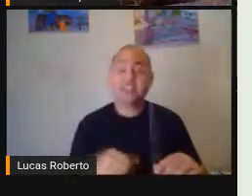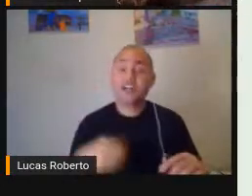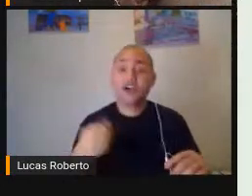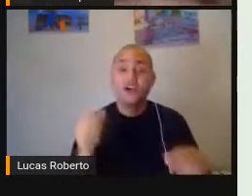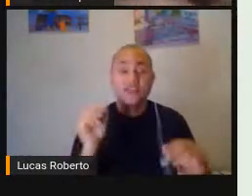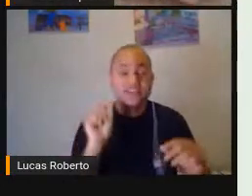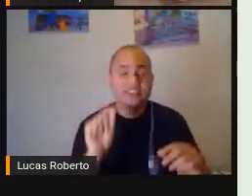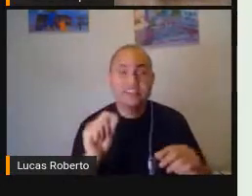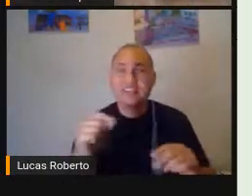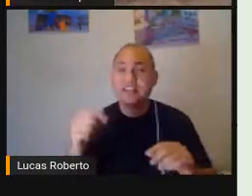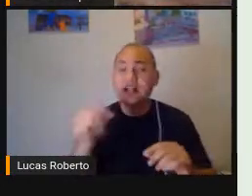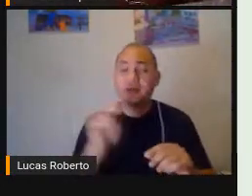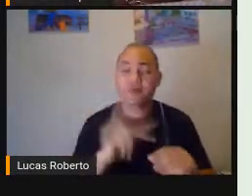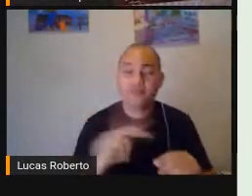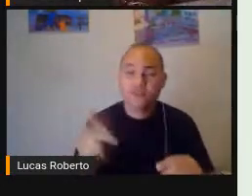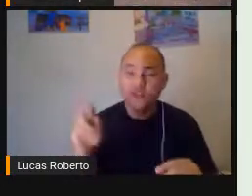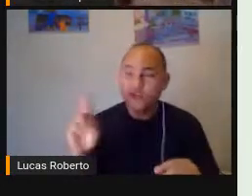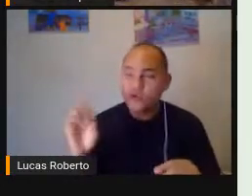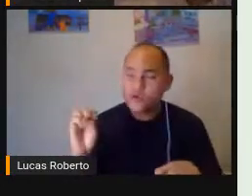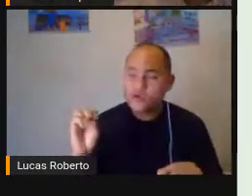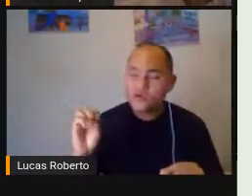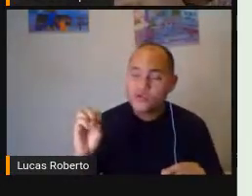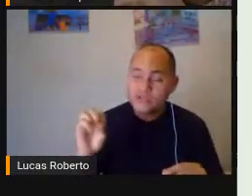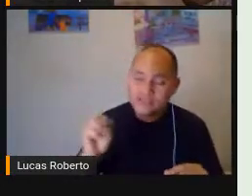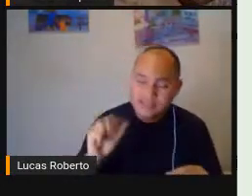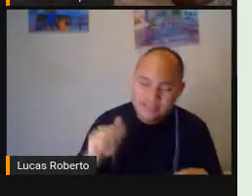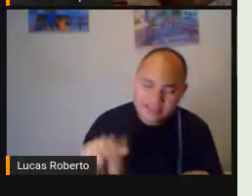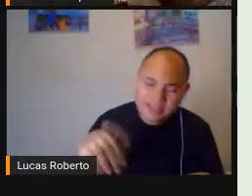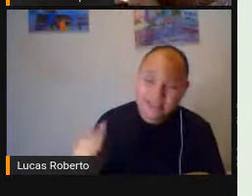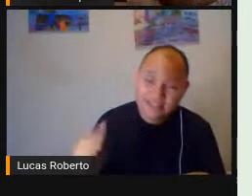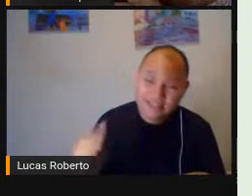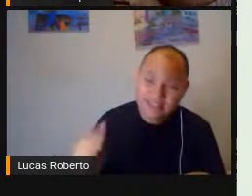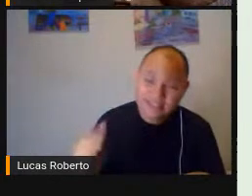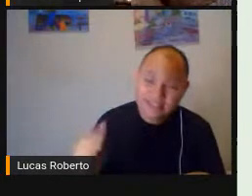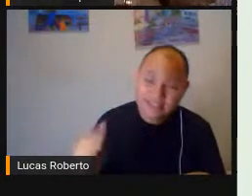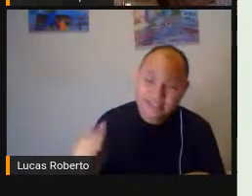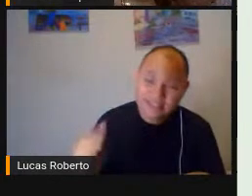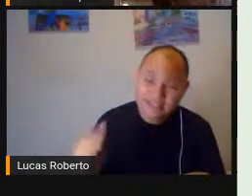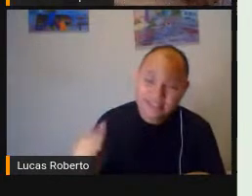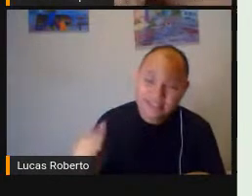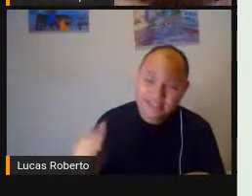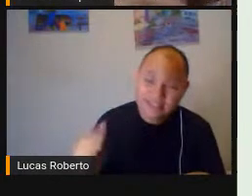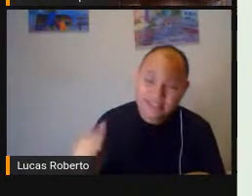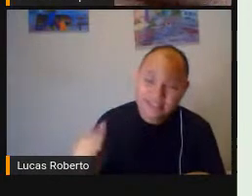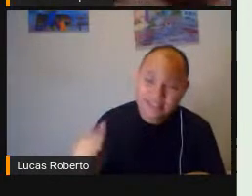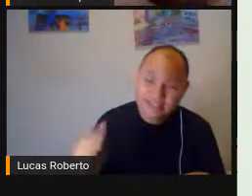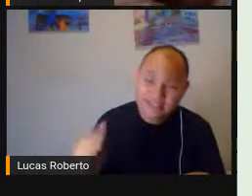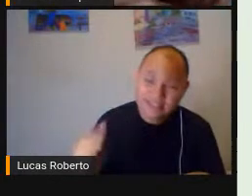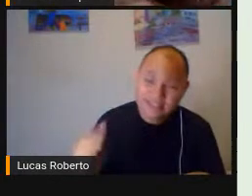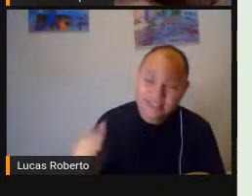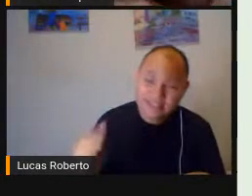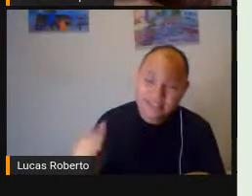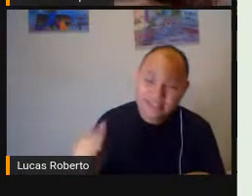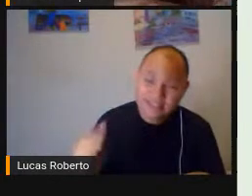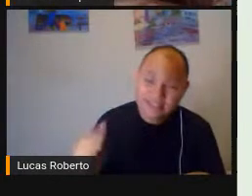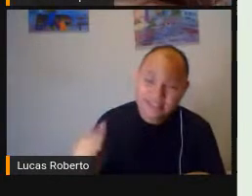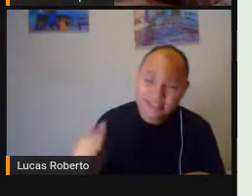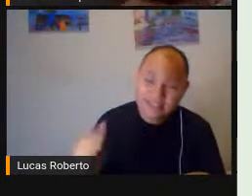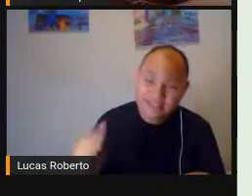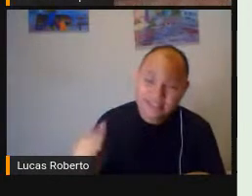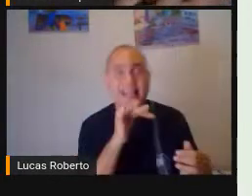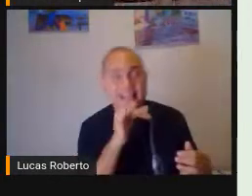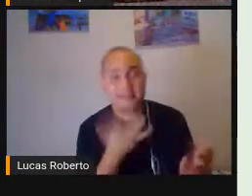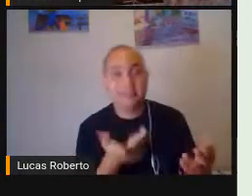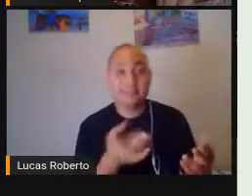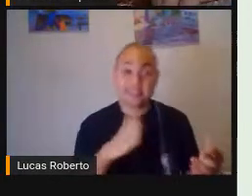possibilidades São as tecnologias Que a Rosana Trouxe para a gente Baixa tecnologia Que